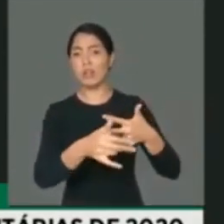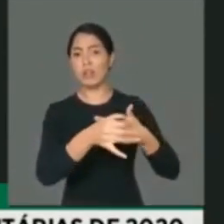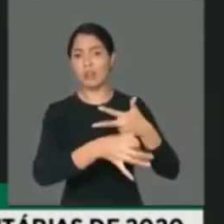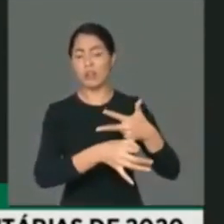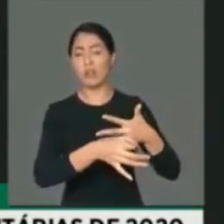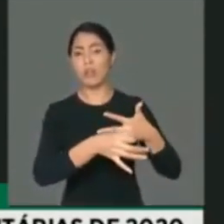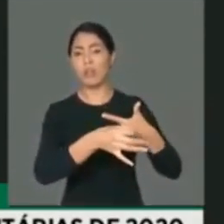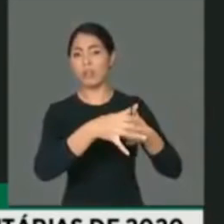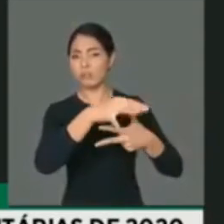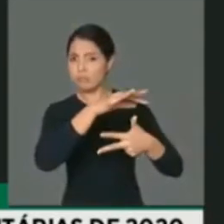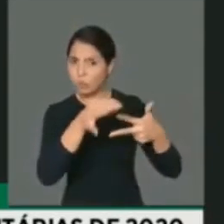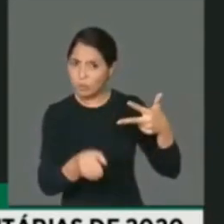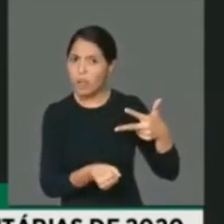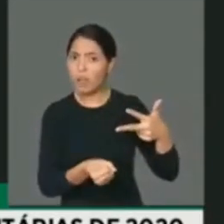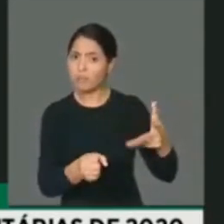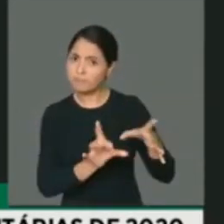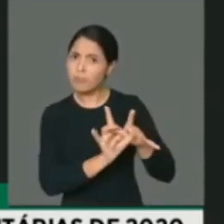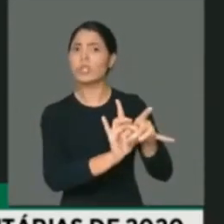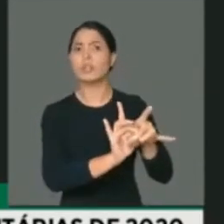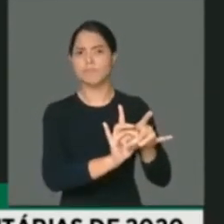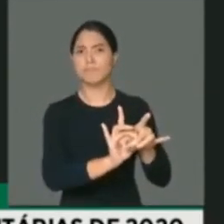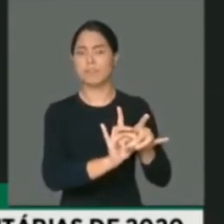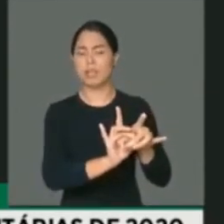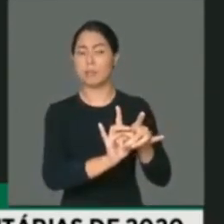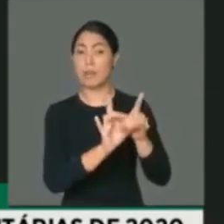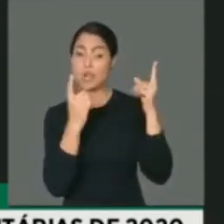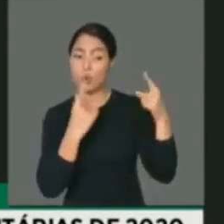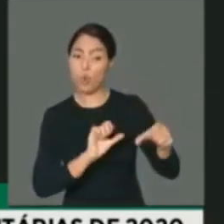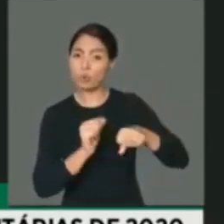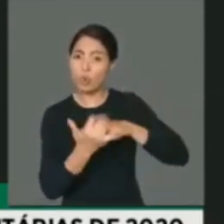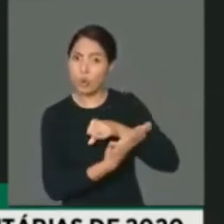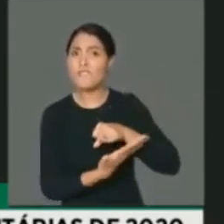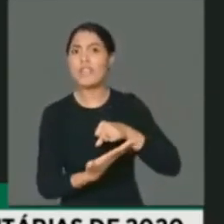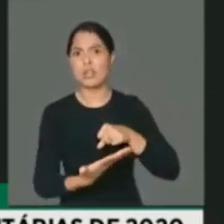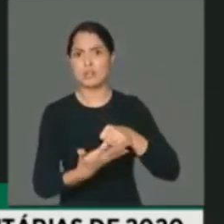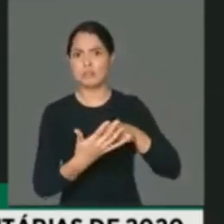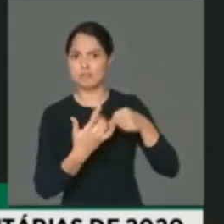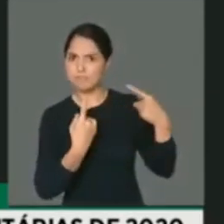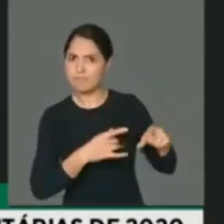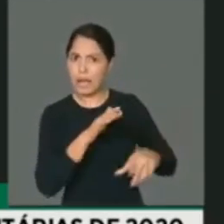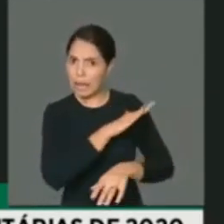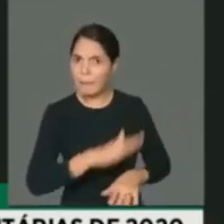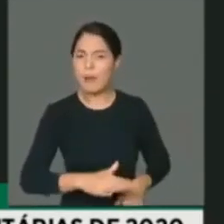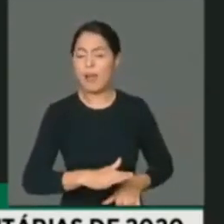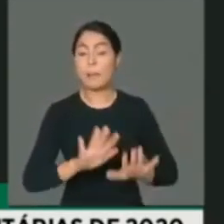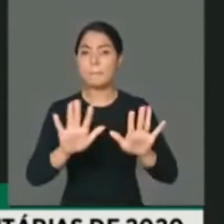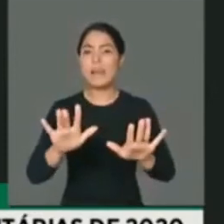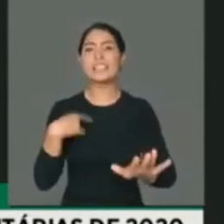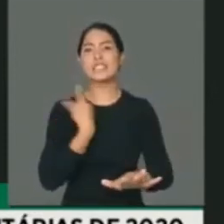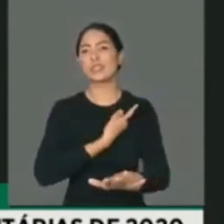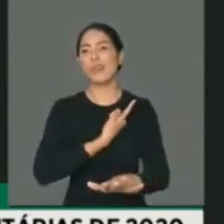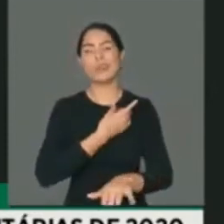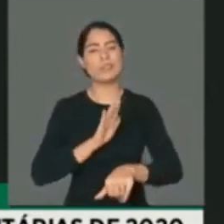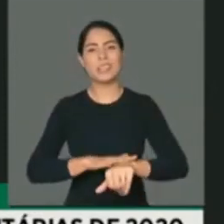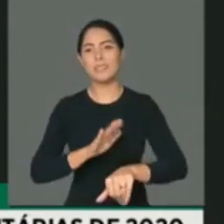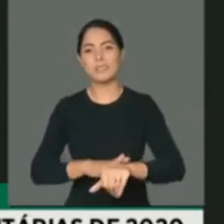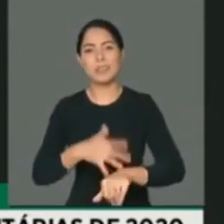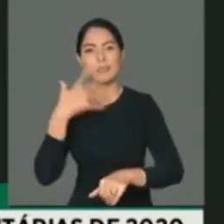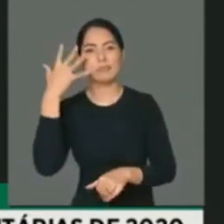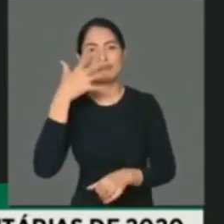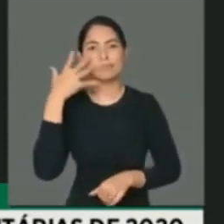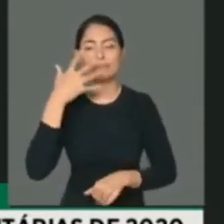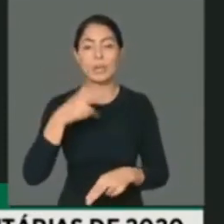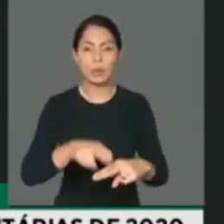crise. Então peço aqui, que já que a gente não está tendo muito tempo de voz aqui nas sessões de deliberação